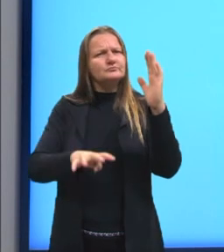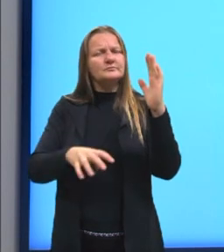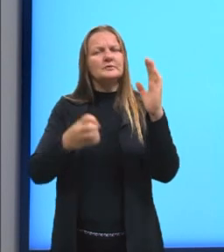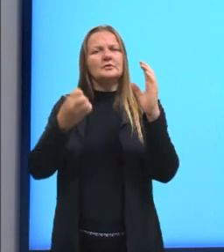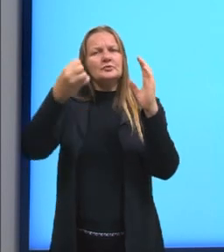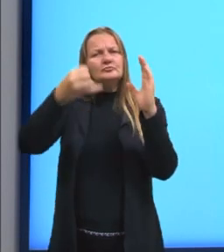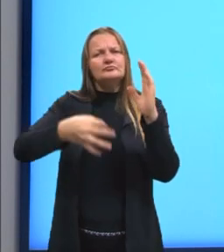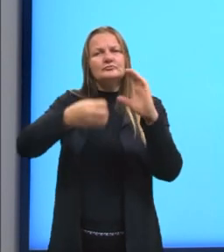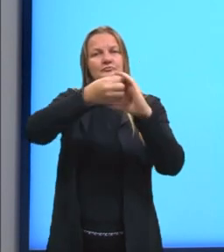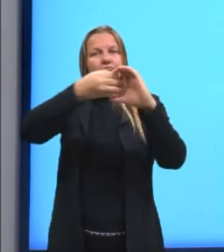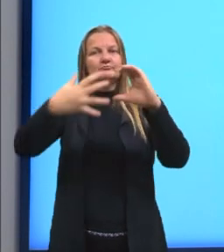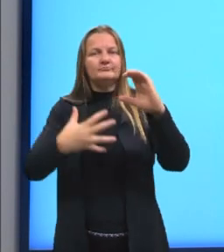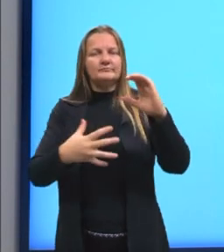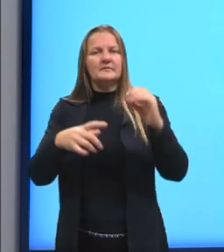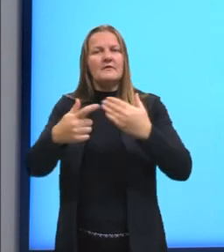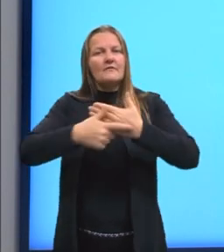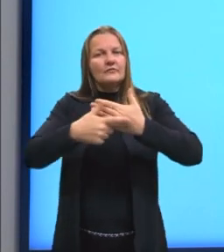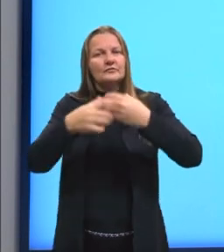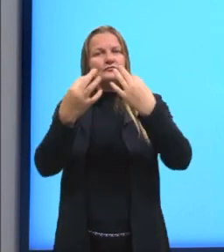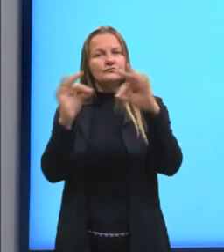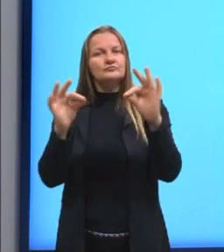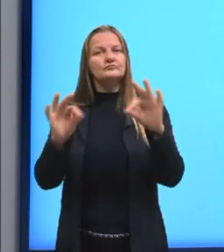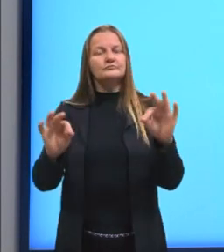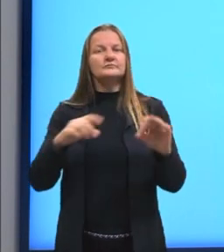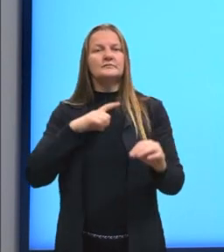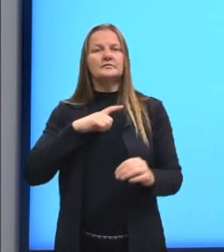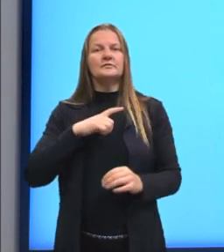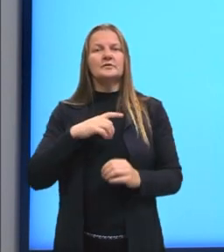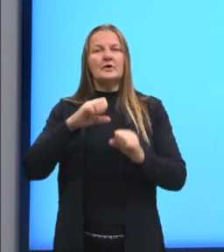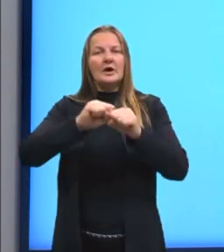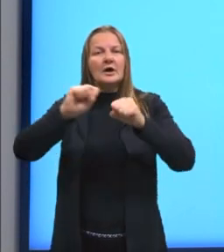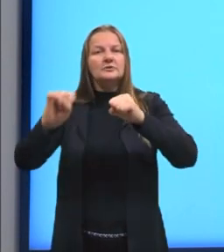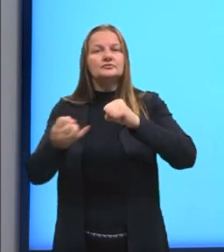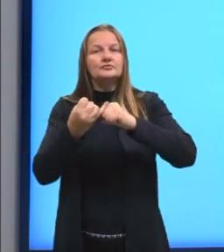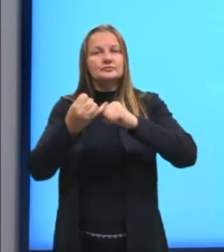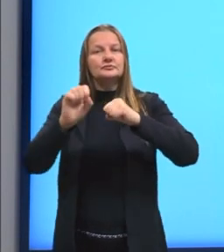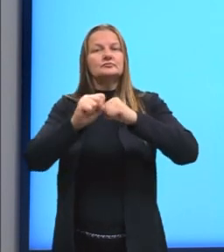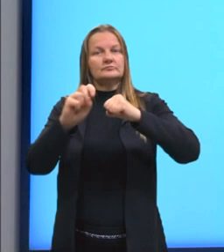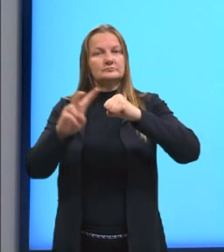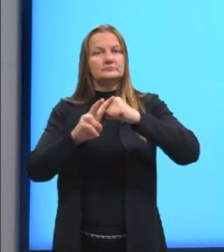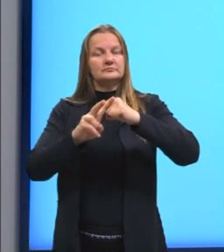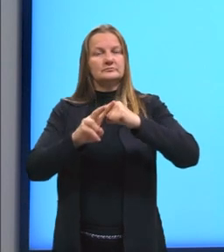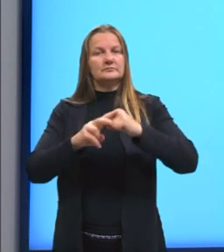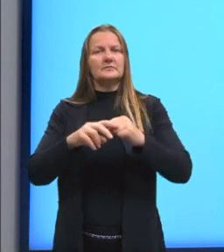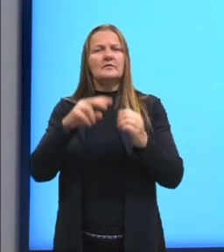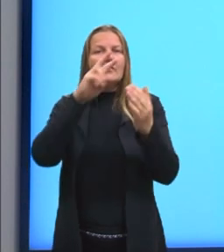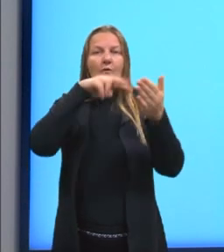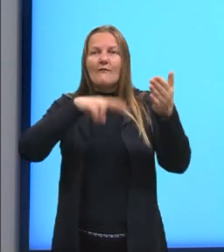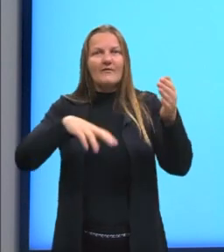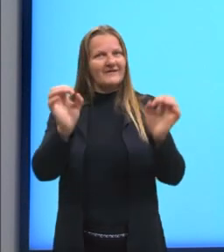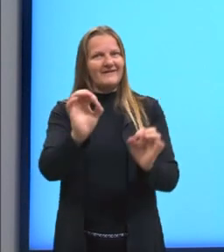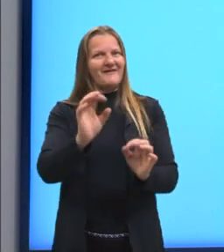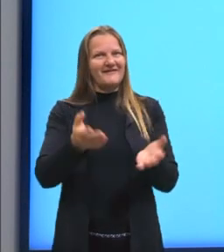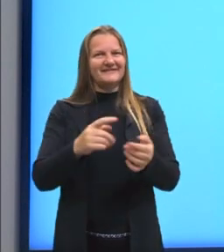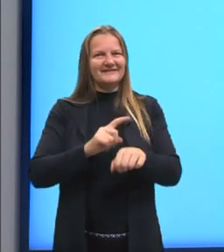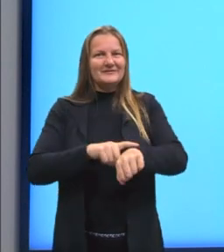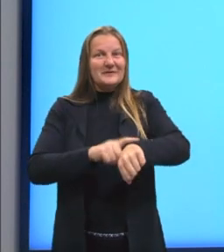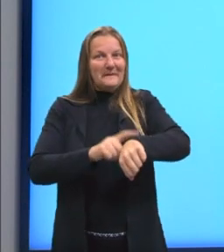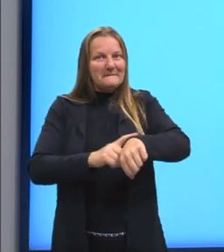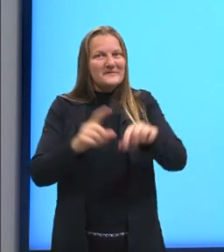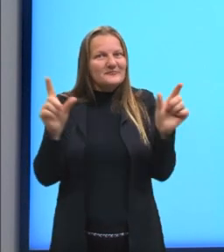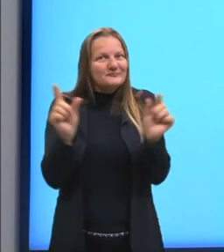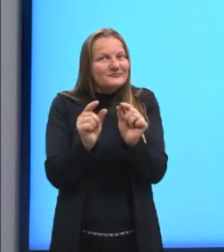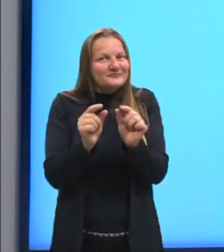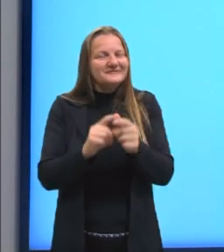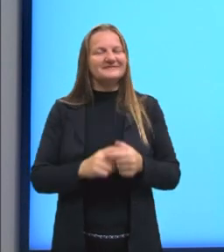pelas nossas funções sintáticas do adjunto adverbial. Não vou ler todos para vocês por questão de tempo,